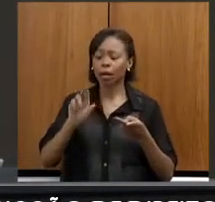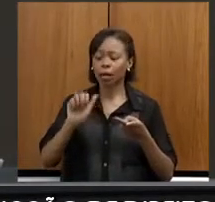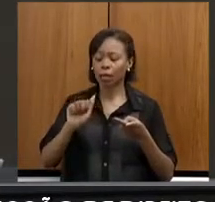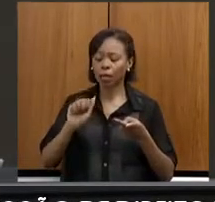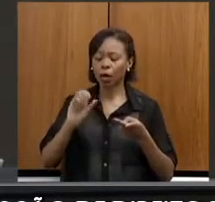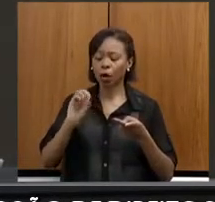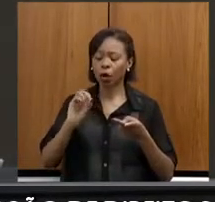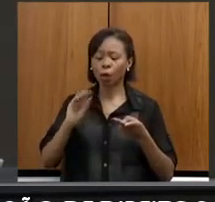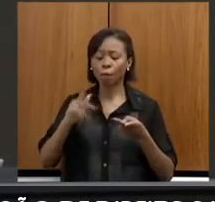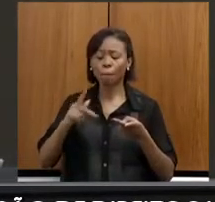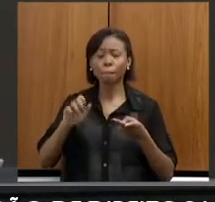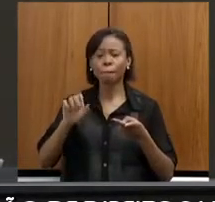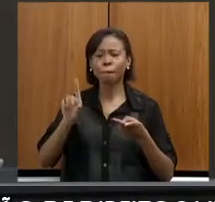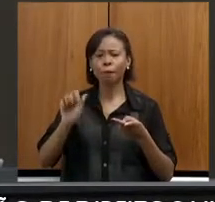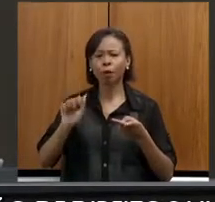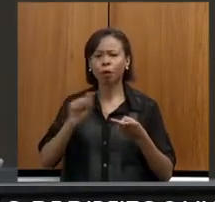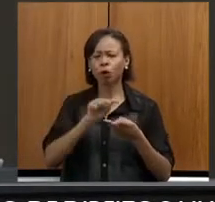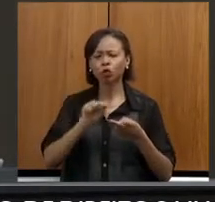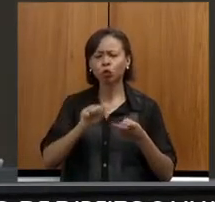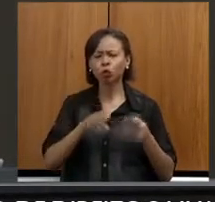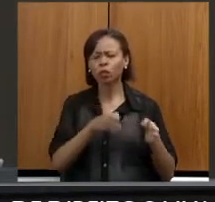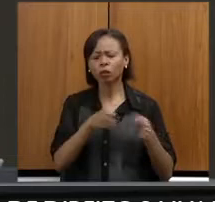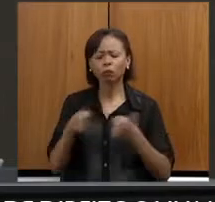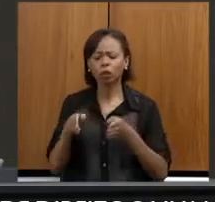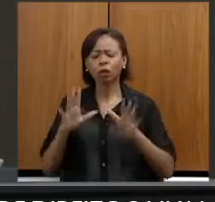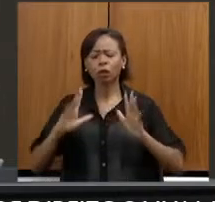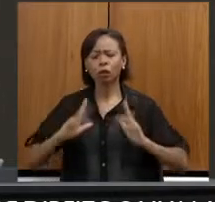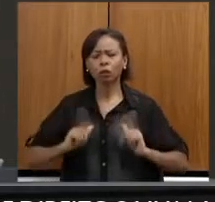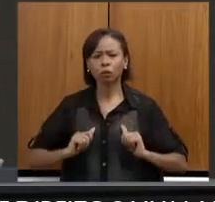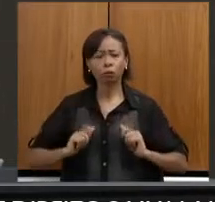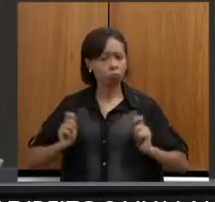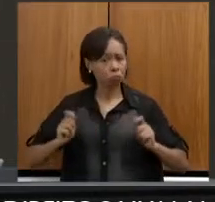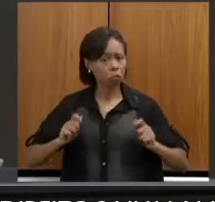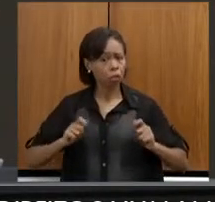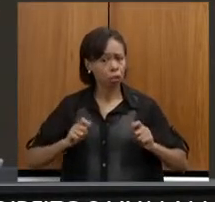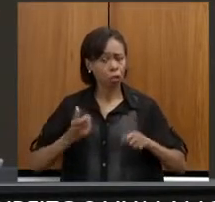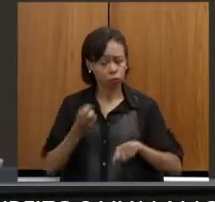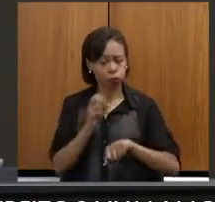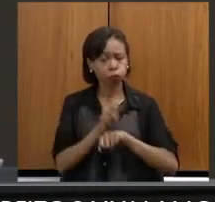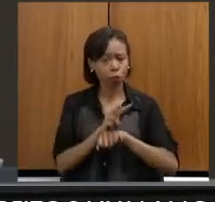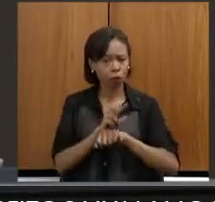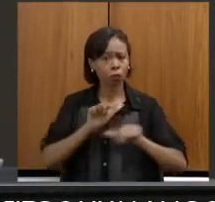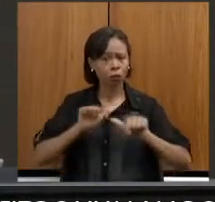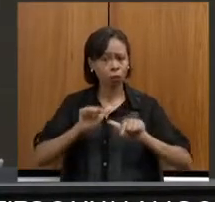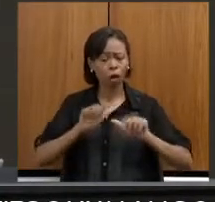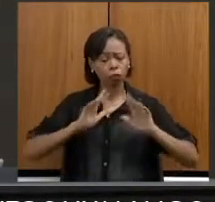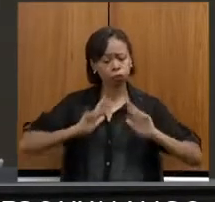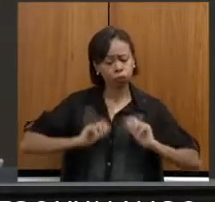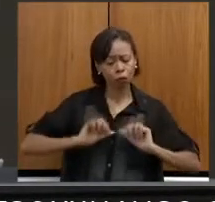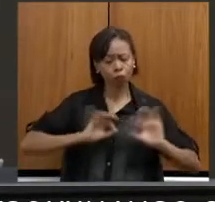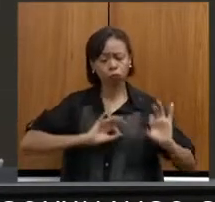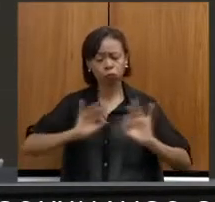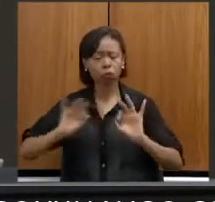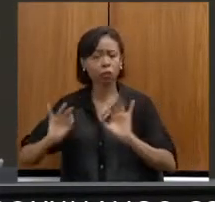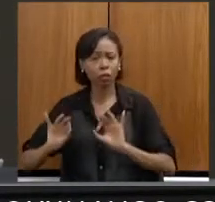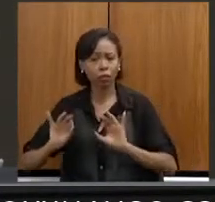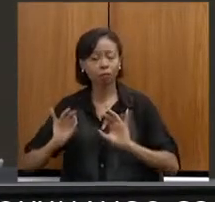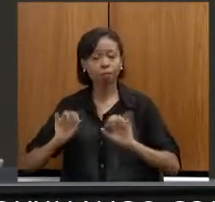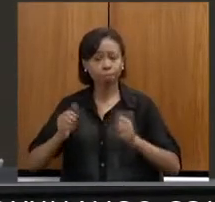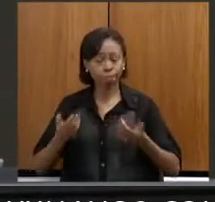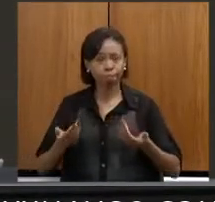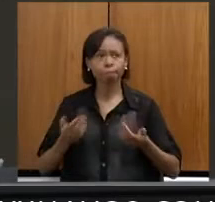Eu acho que isso seria uma política grande de geração de emprego. Para contribuir neste debate, eu